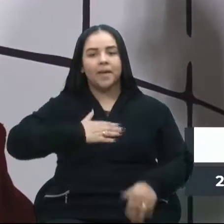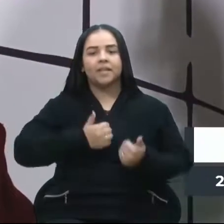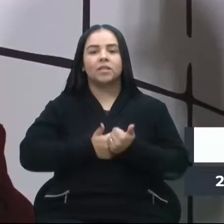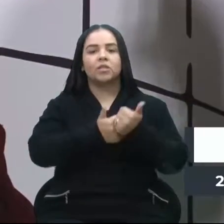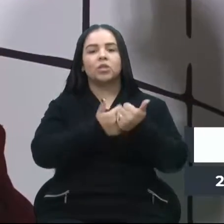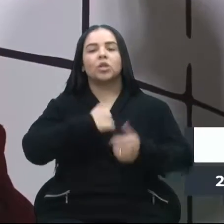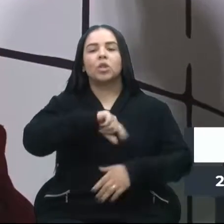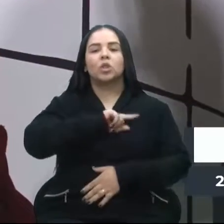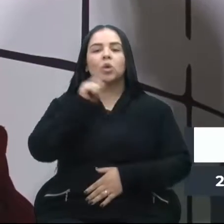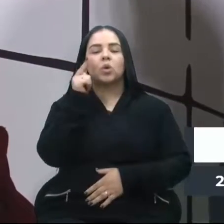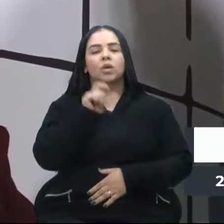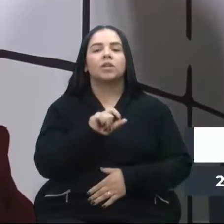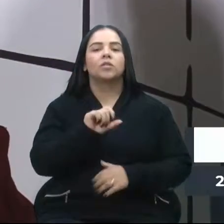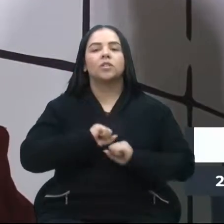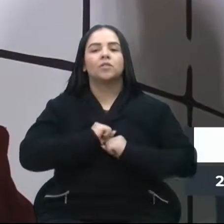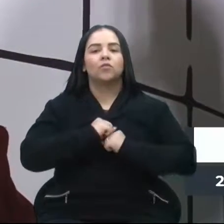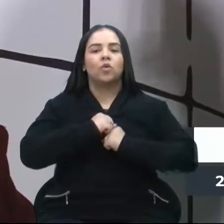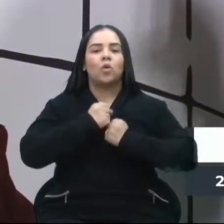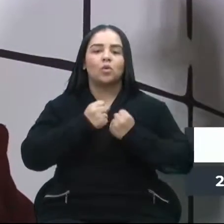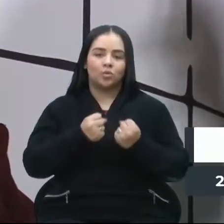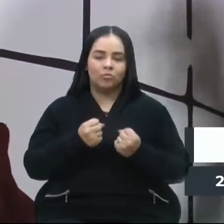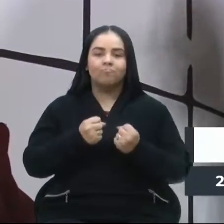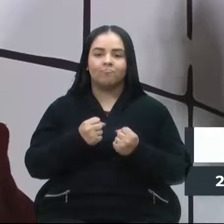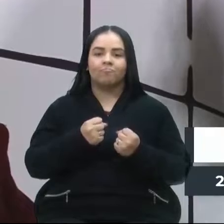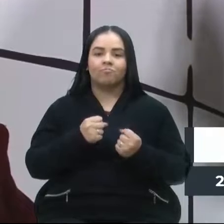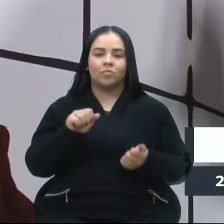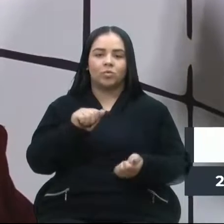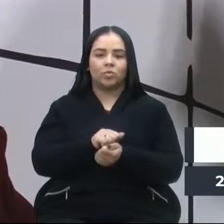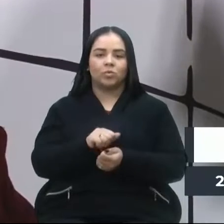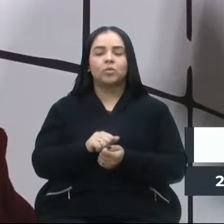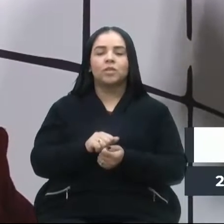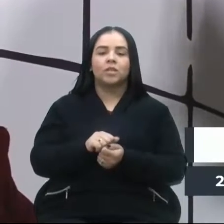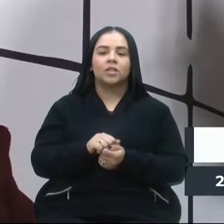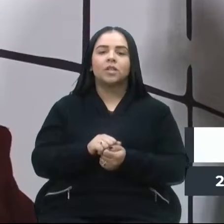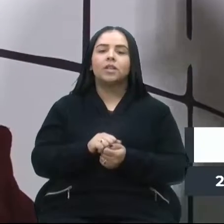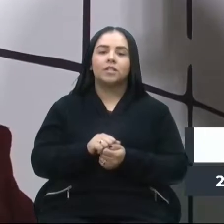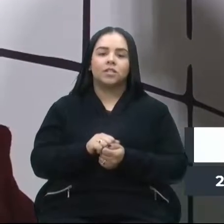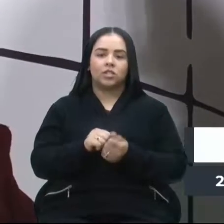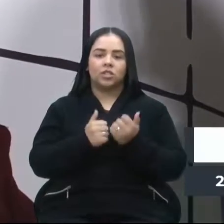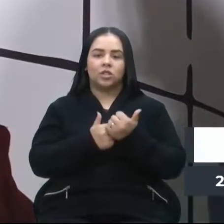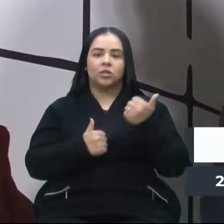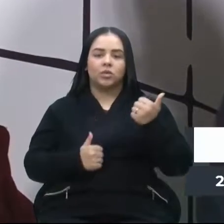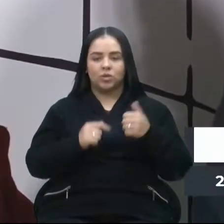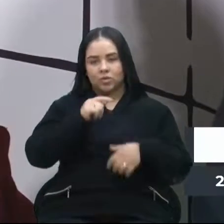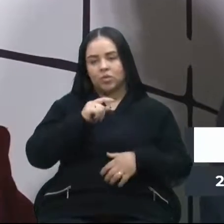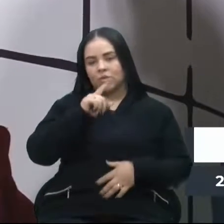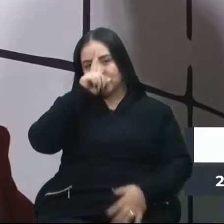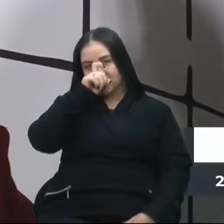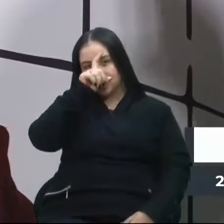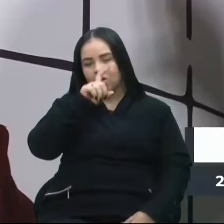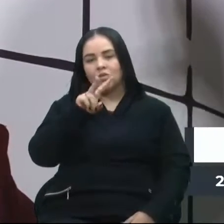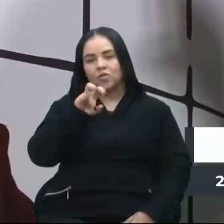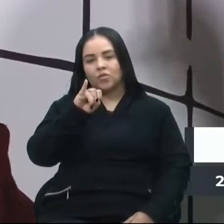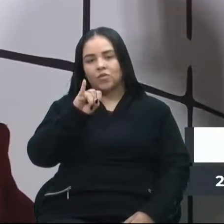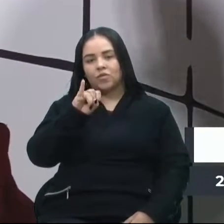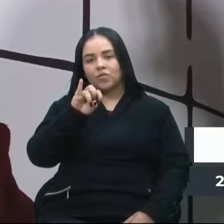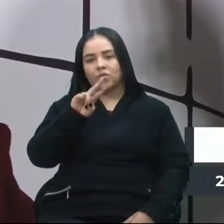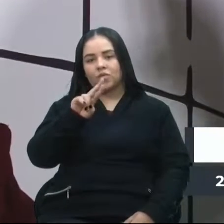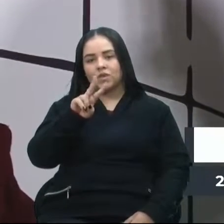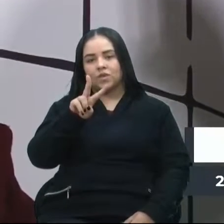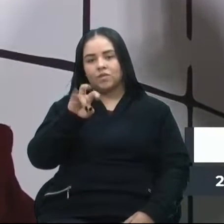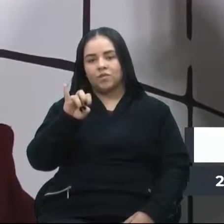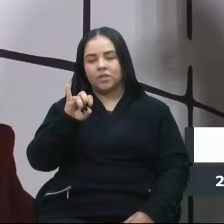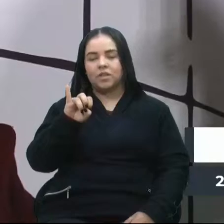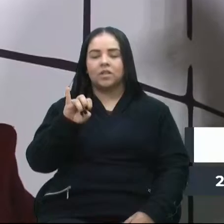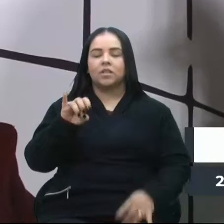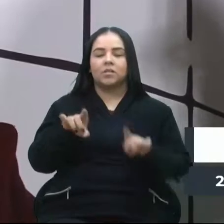intermediar um grande esforço junto com a direção do hospital Virvi Ramos, o Geraldo, a Gleuciani, enfim, toda a equipe